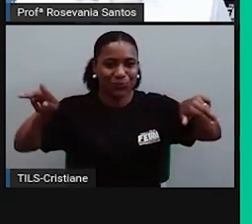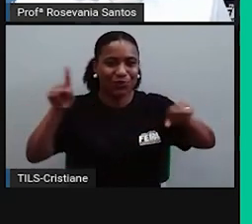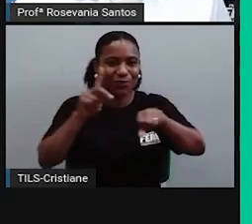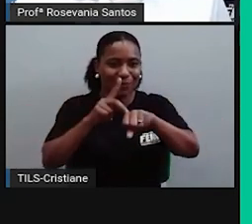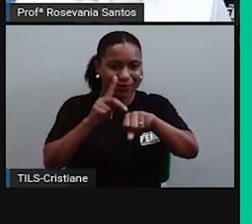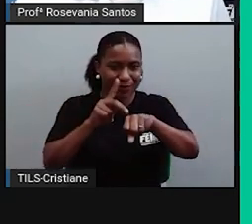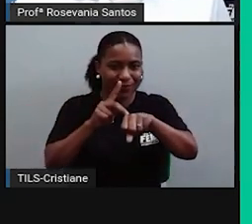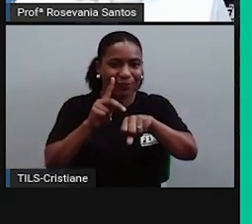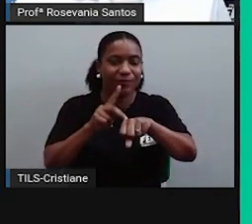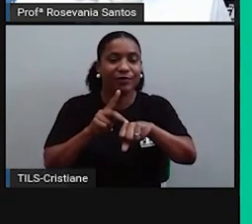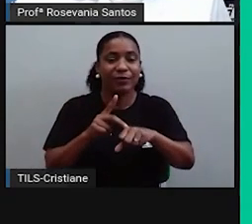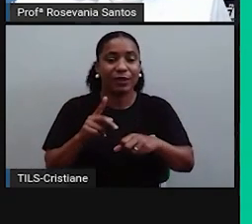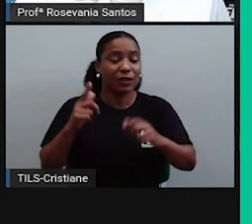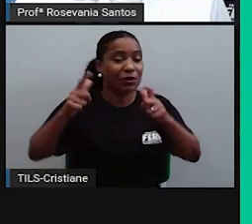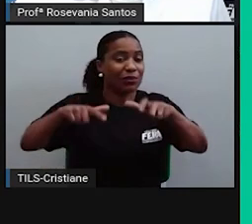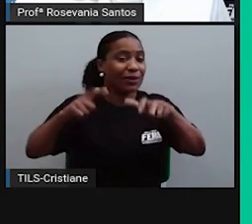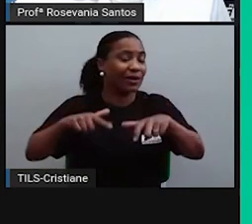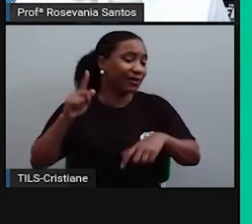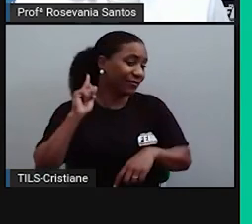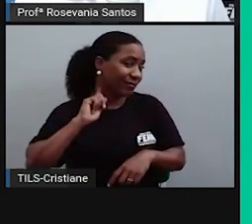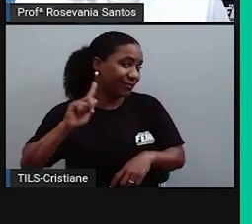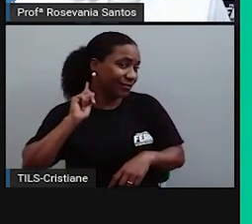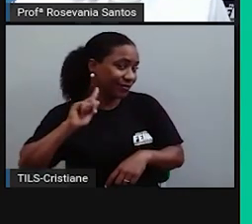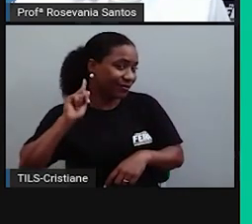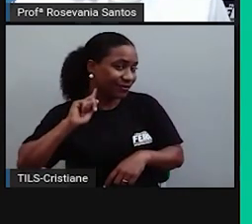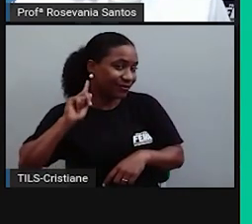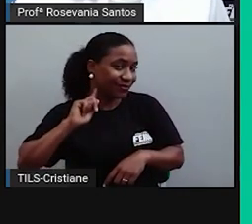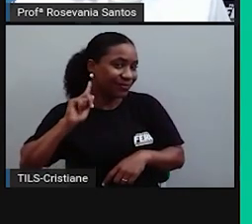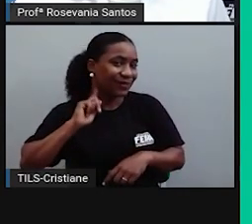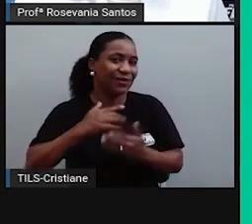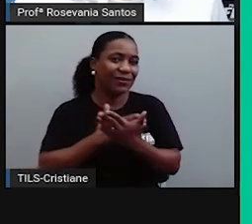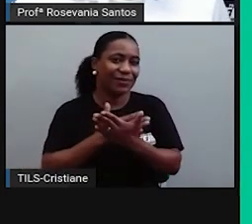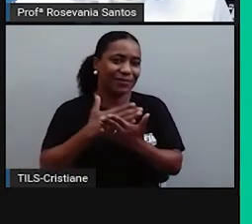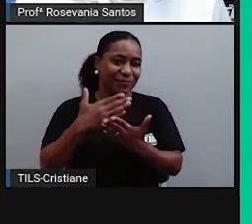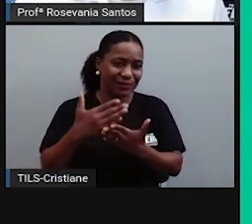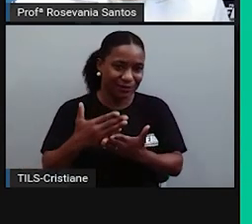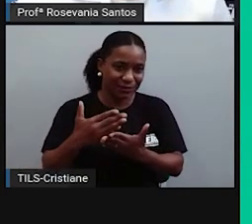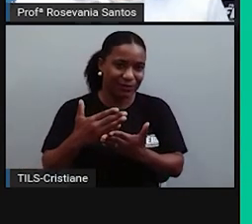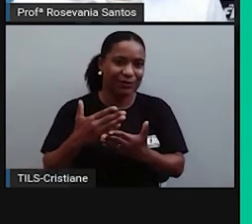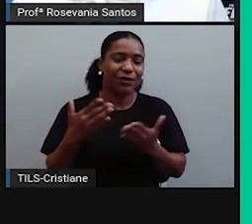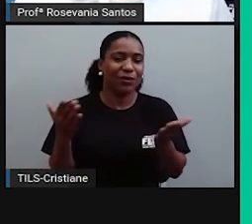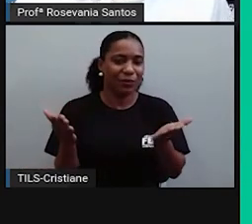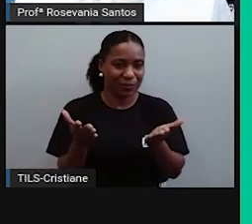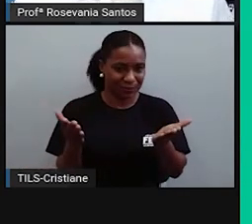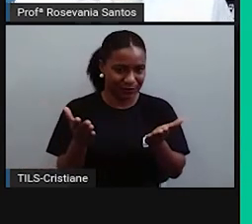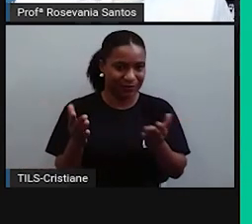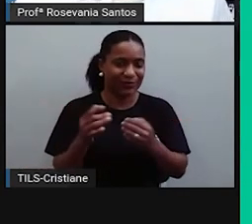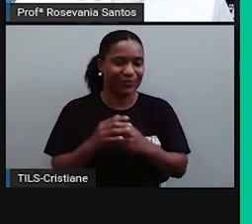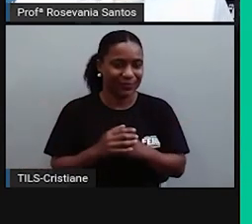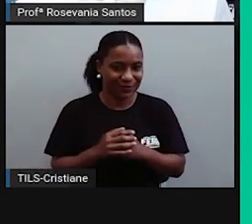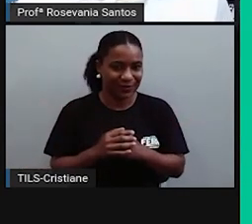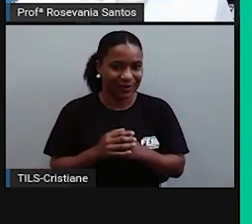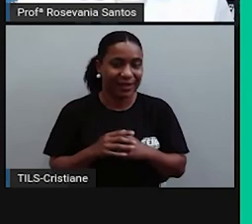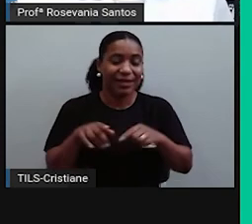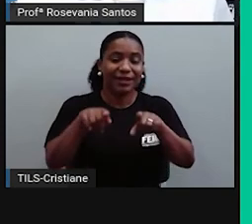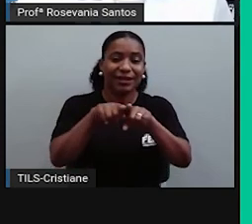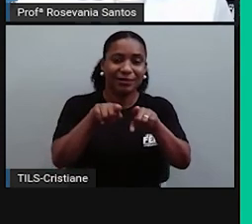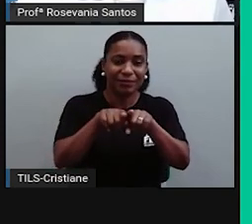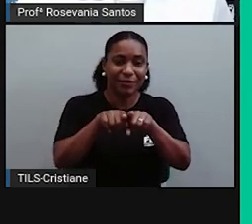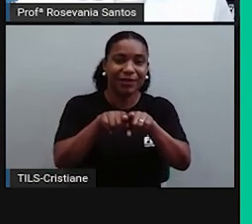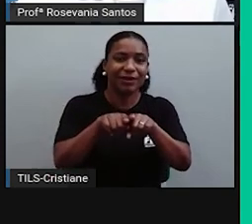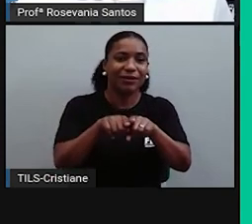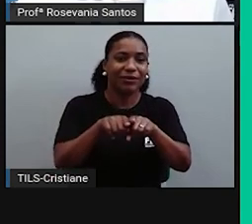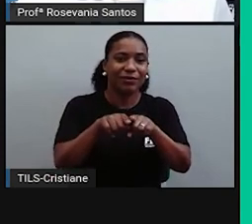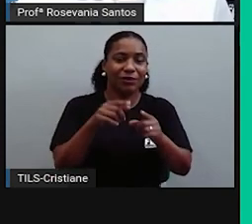aqui. Na nossa região das Minas Gerais. Depois, gente, por exemplo, Goiás e São Cantinho. né? E a gente tem aqui também, no